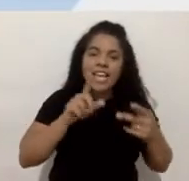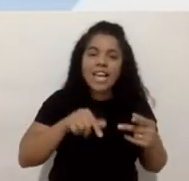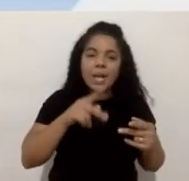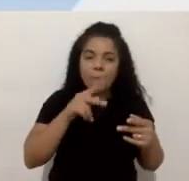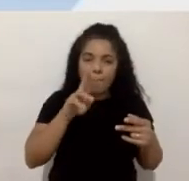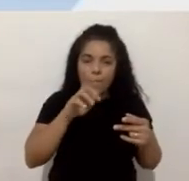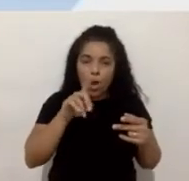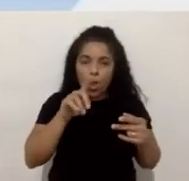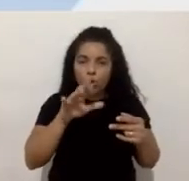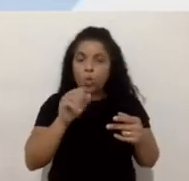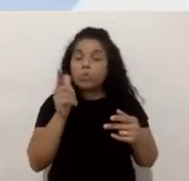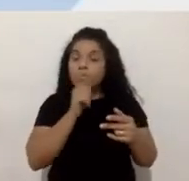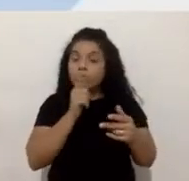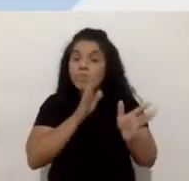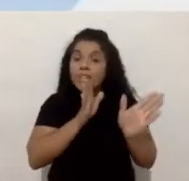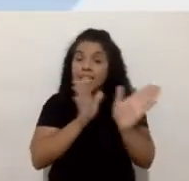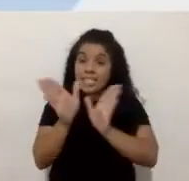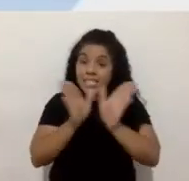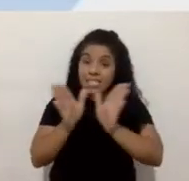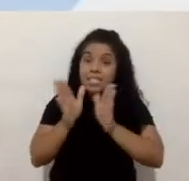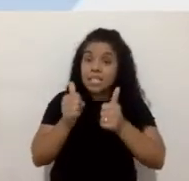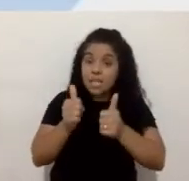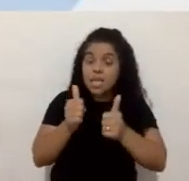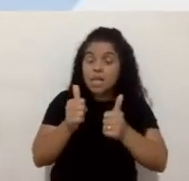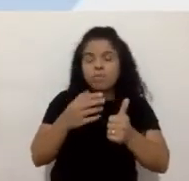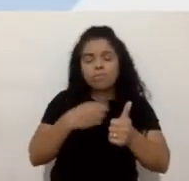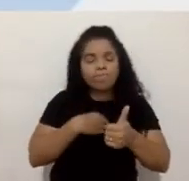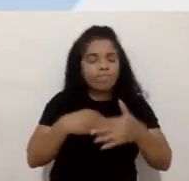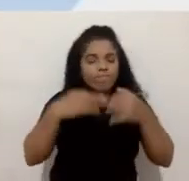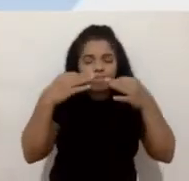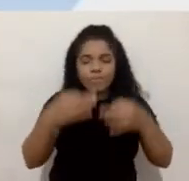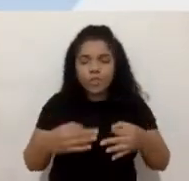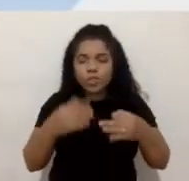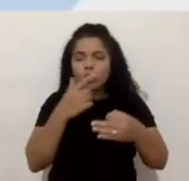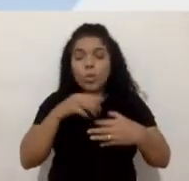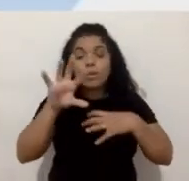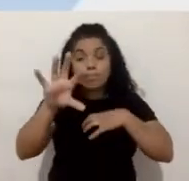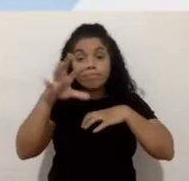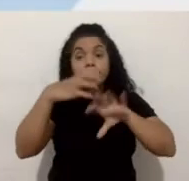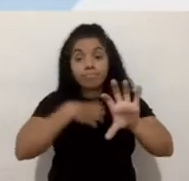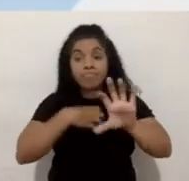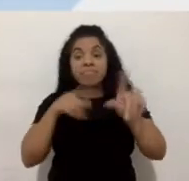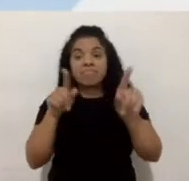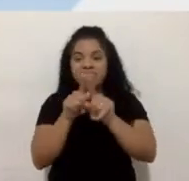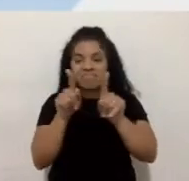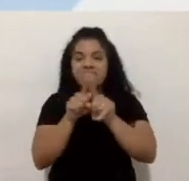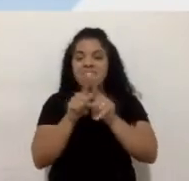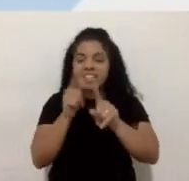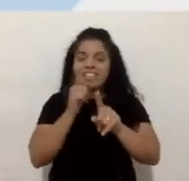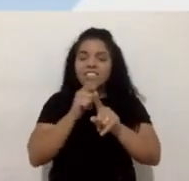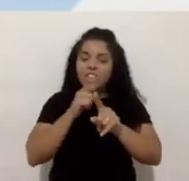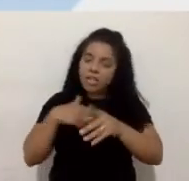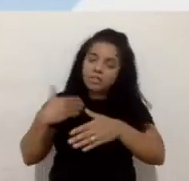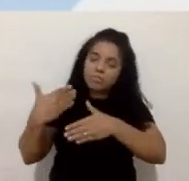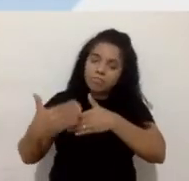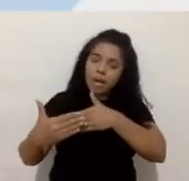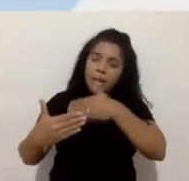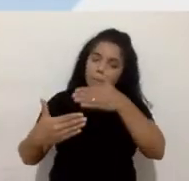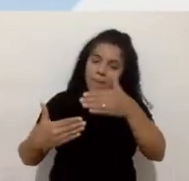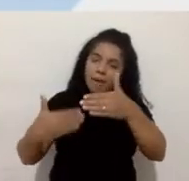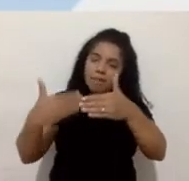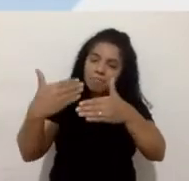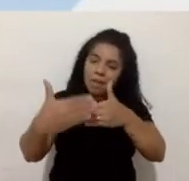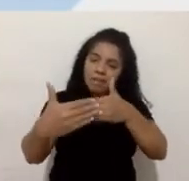é uma maneira mais genuína e empática da gente dar esse passo, né. Então, esse é um ponto também